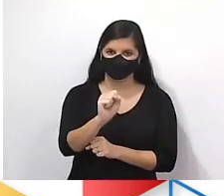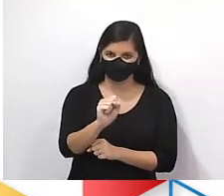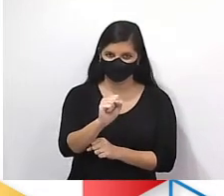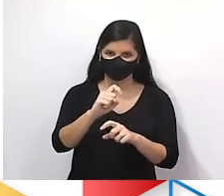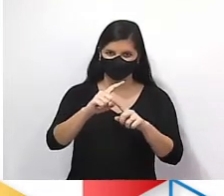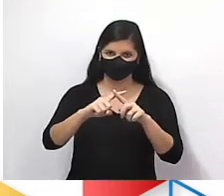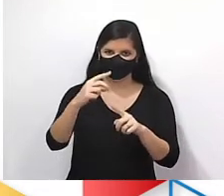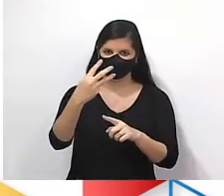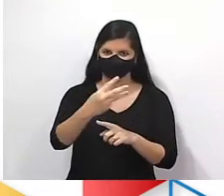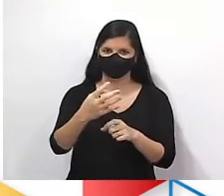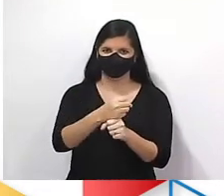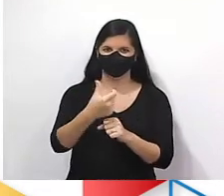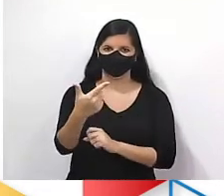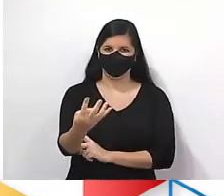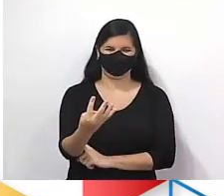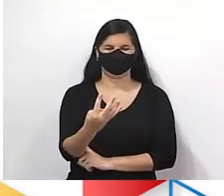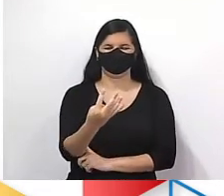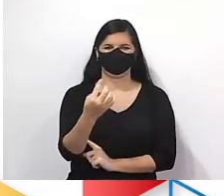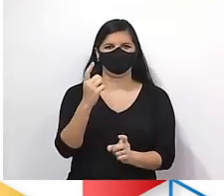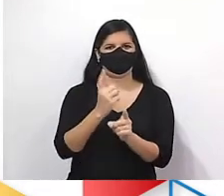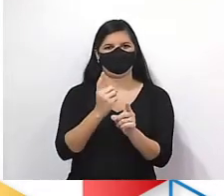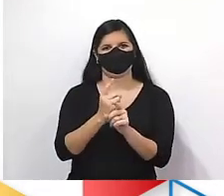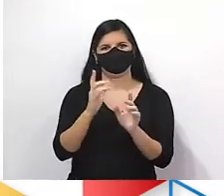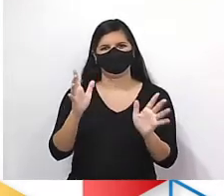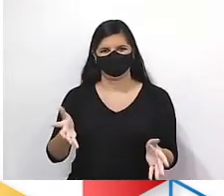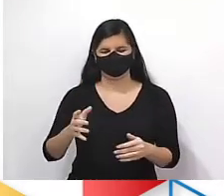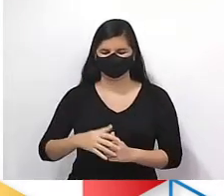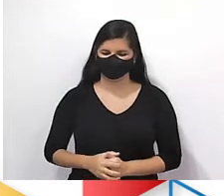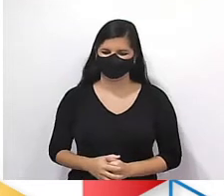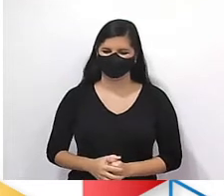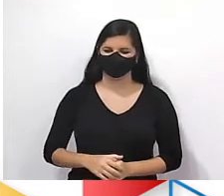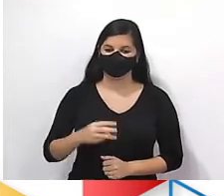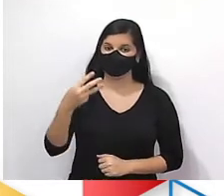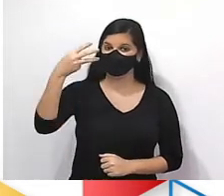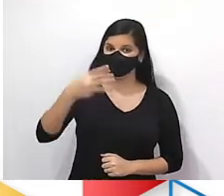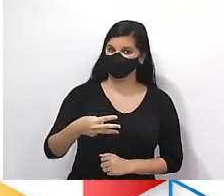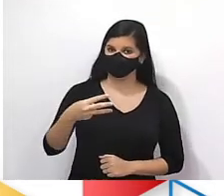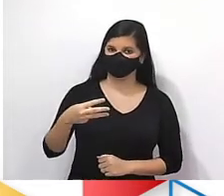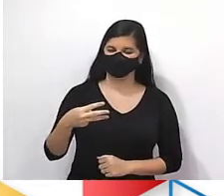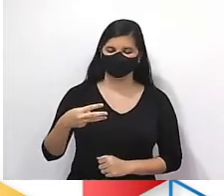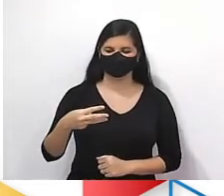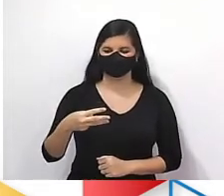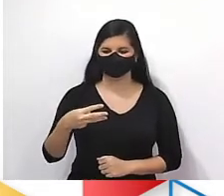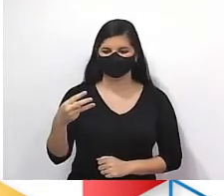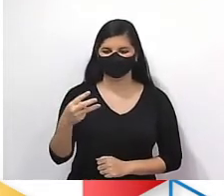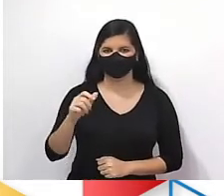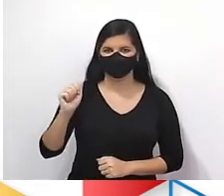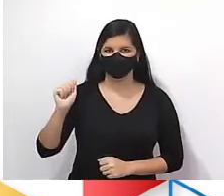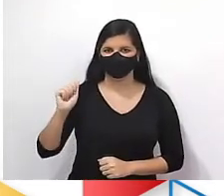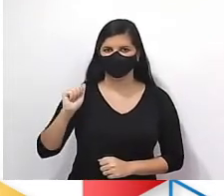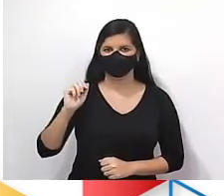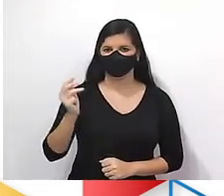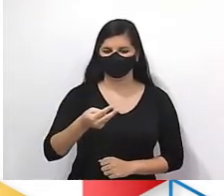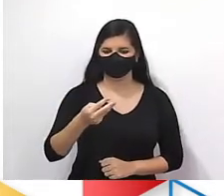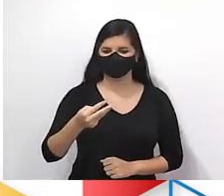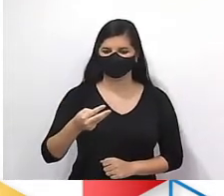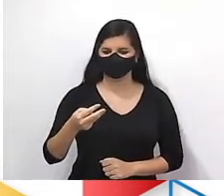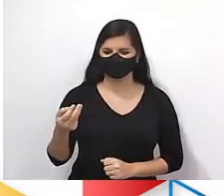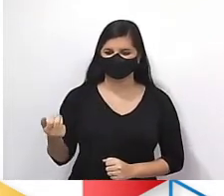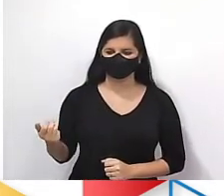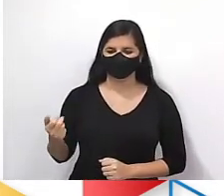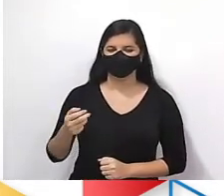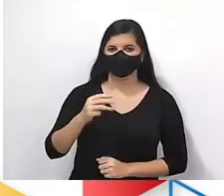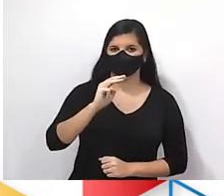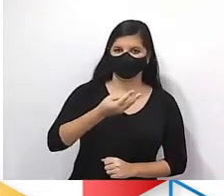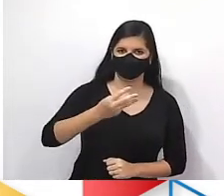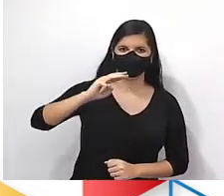3, 24. Já achei o A2. Segundo termo da sequência. E aí, vou agora crescer do número 3. 3